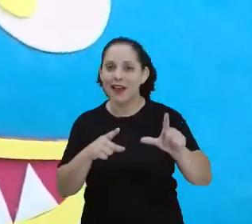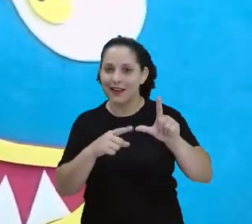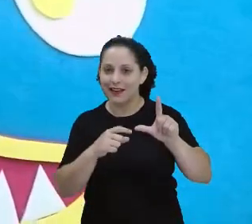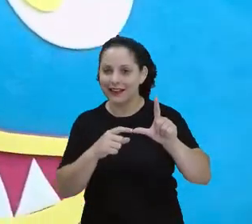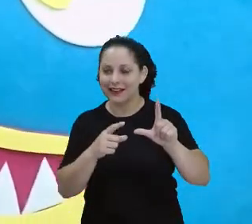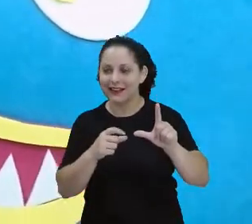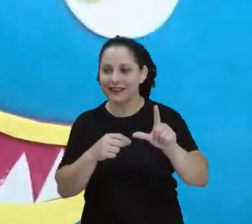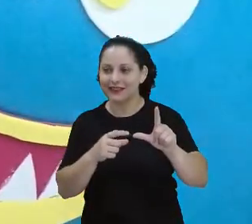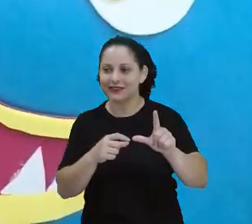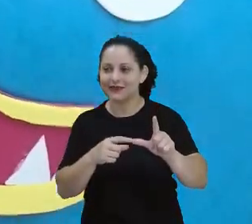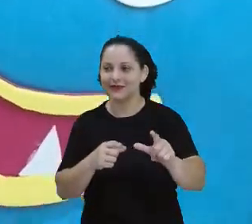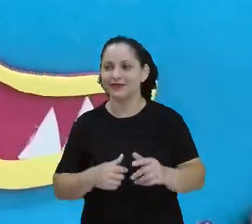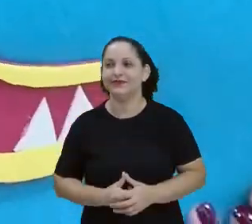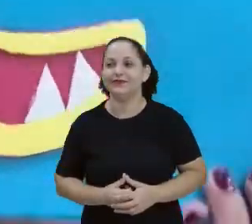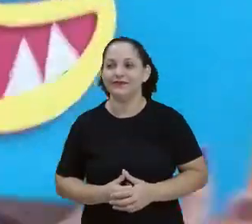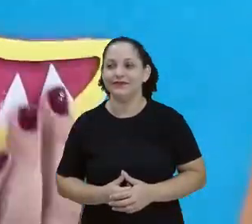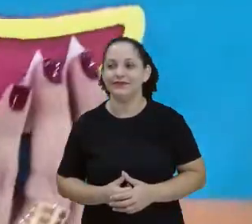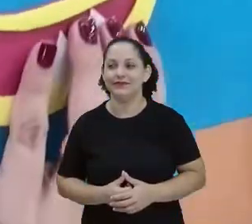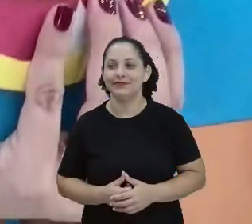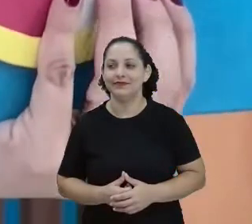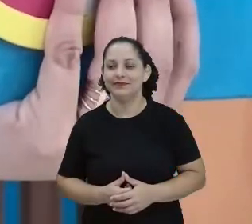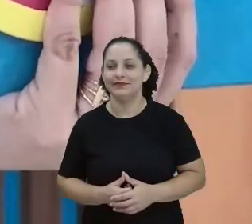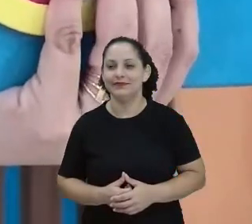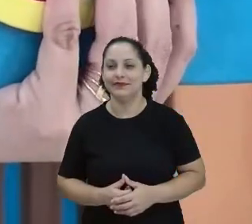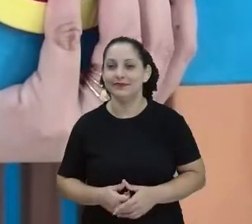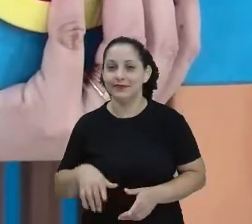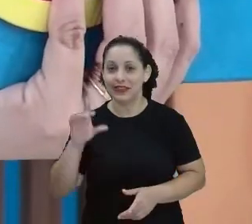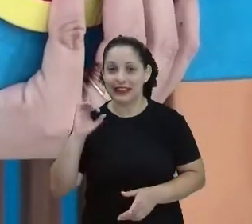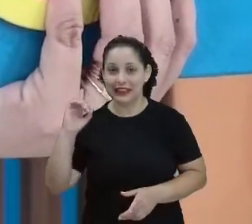Vamos. Cadê a primeira letra?